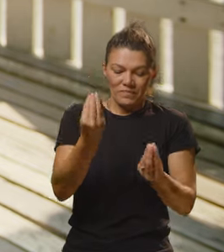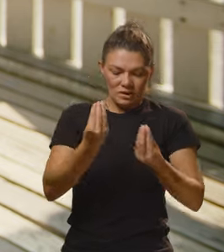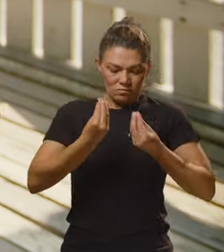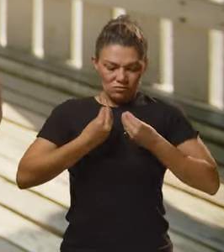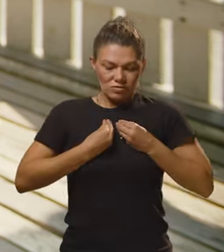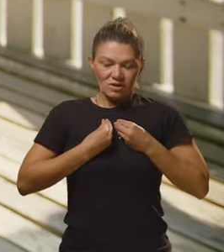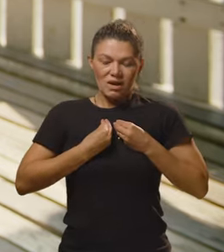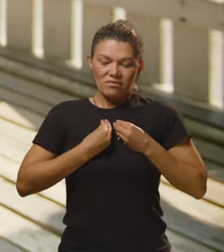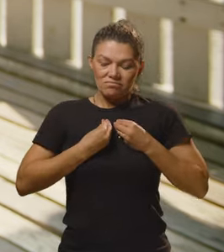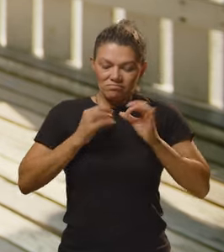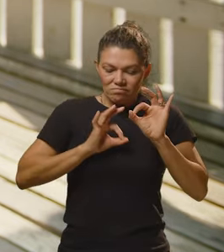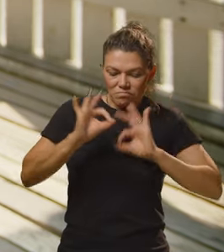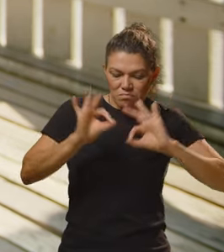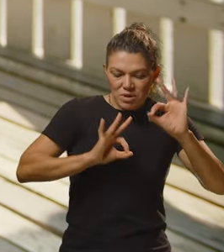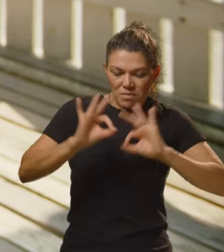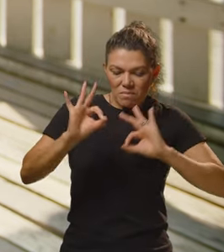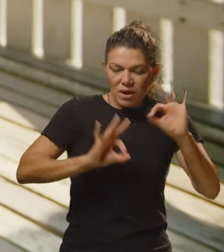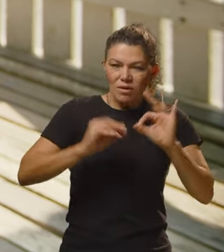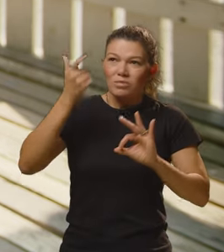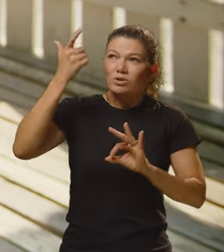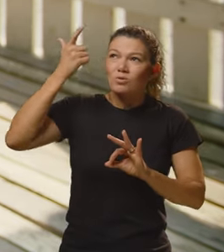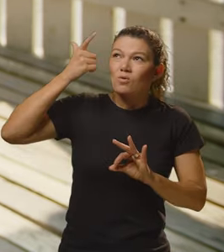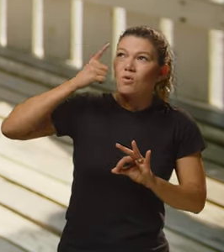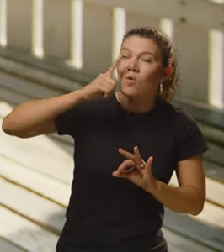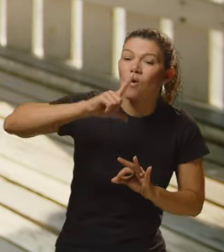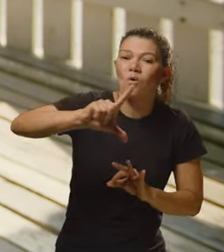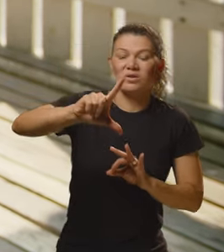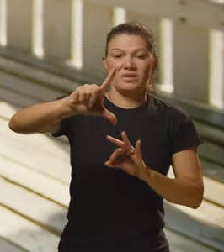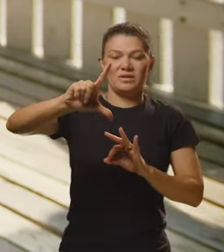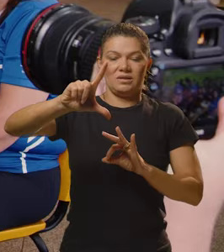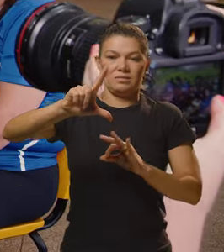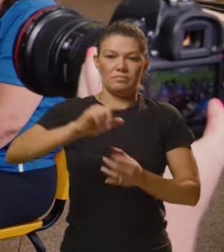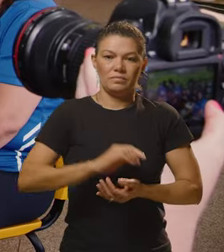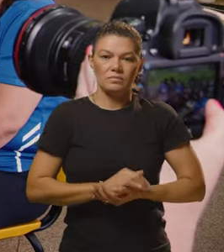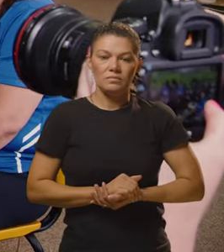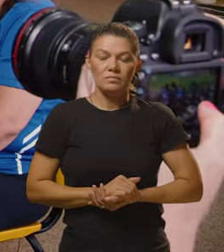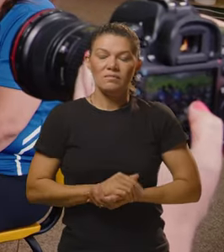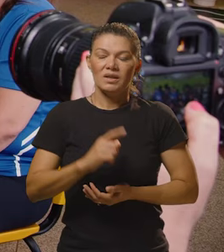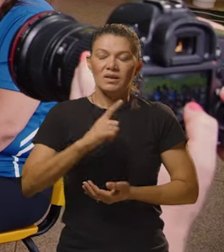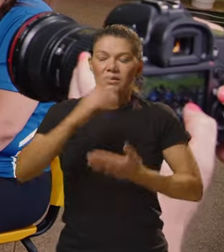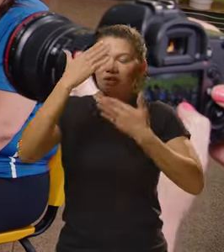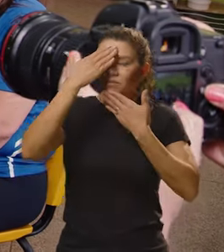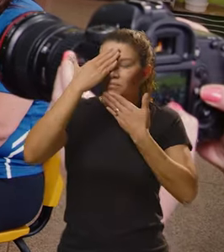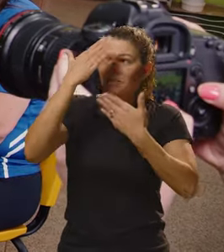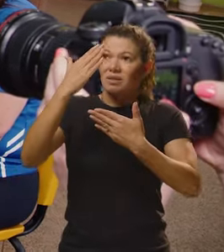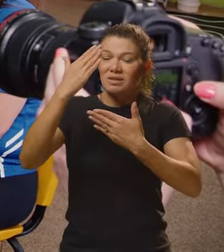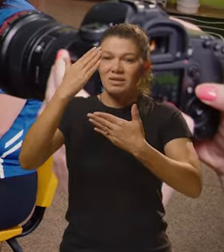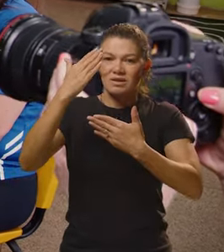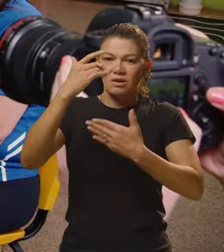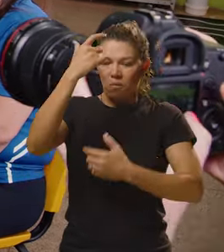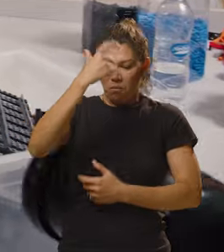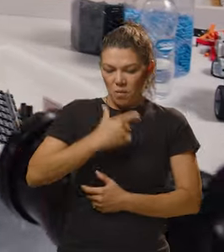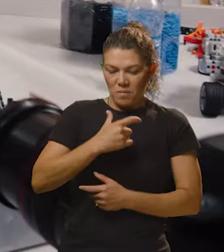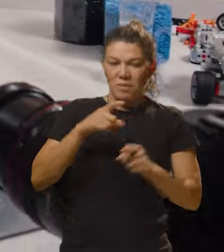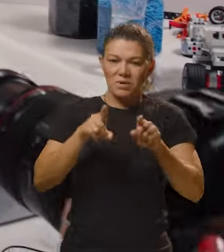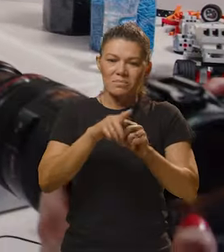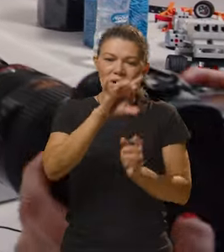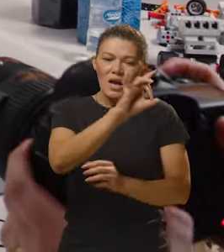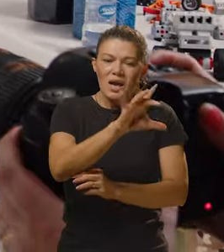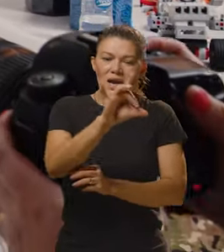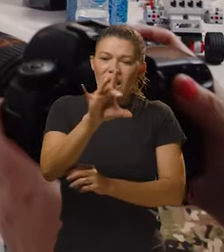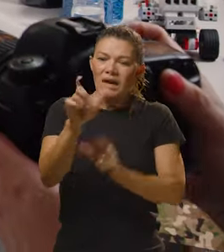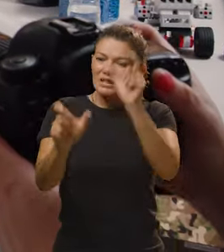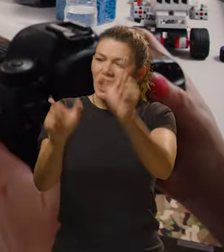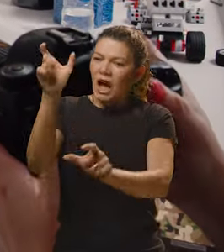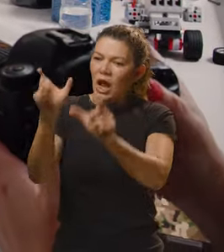nos dá todo o preparo para a gente poder alcançar voos maiores. Tem imensa gratidão não só por mim, mas por cada